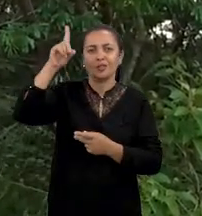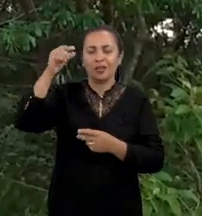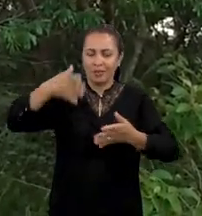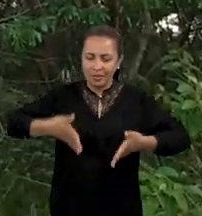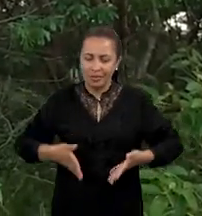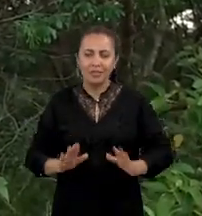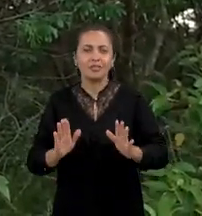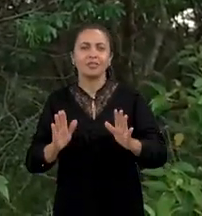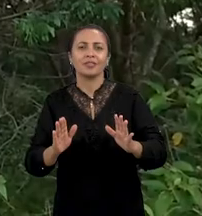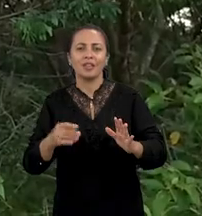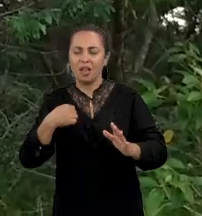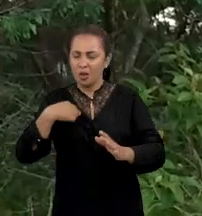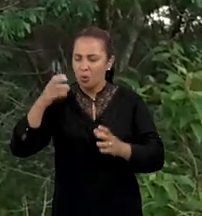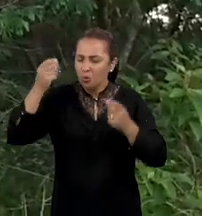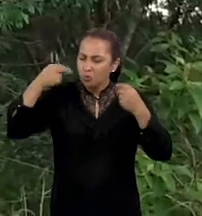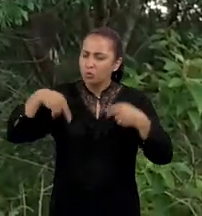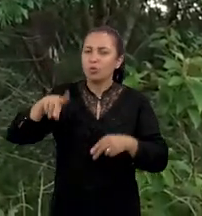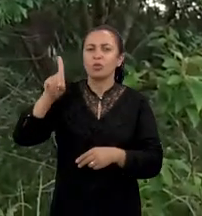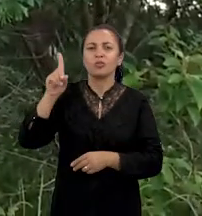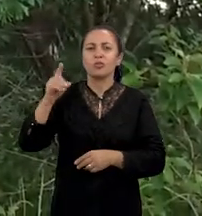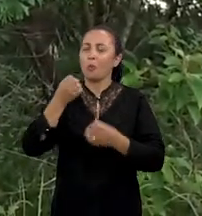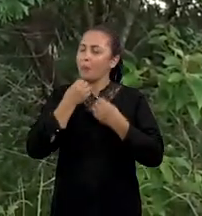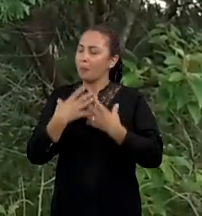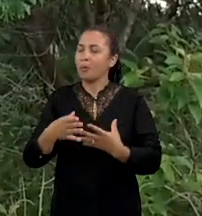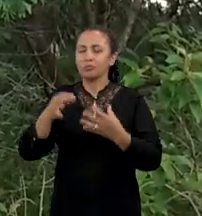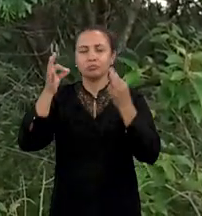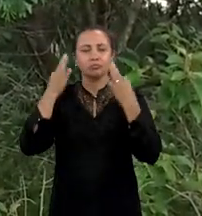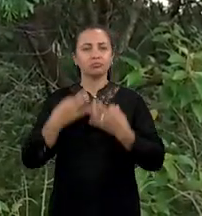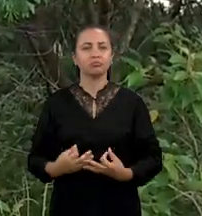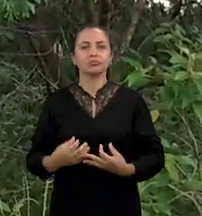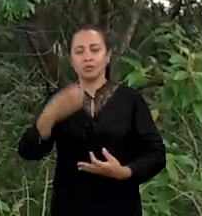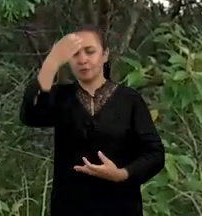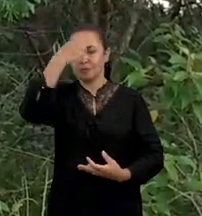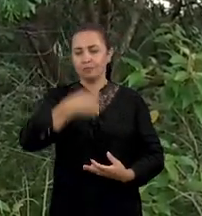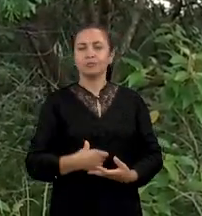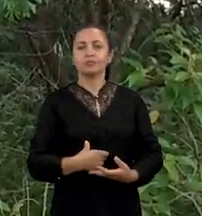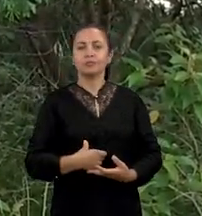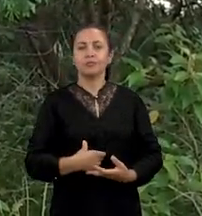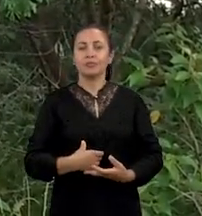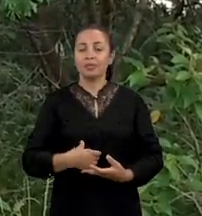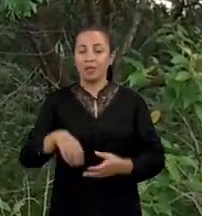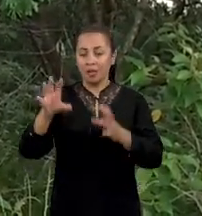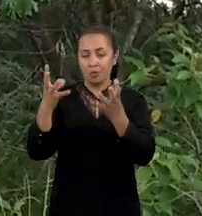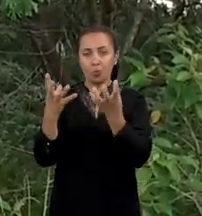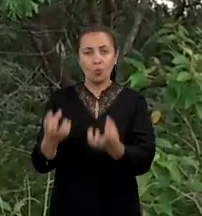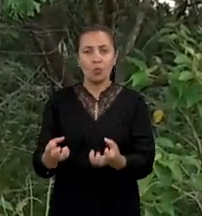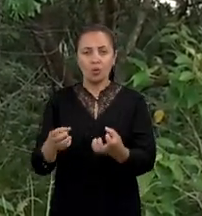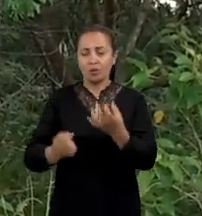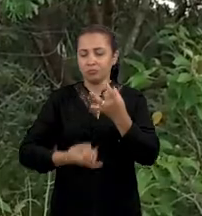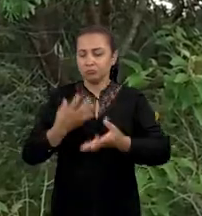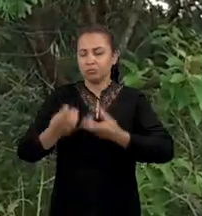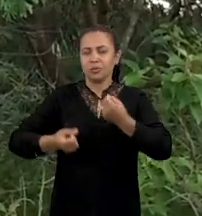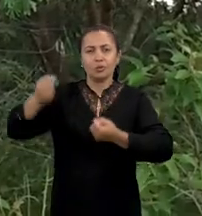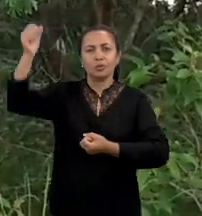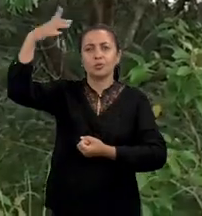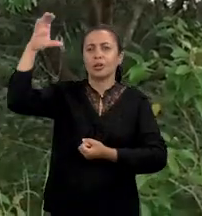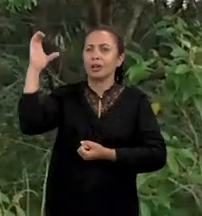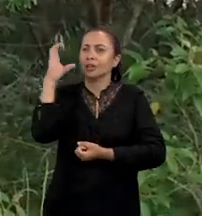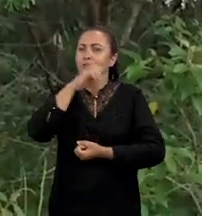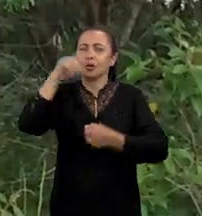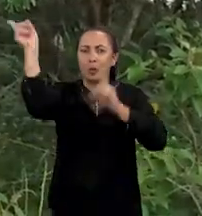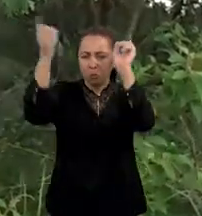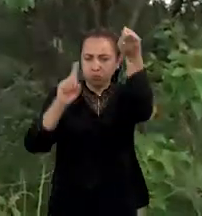Nordeste fui nascido. Sou nordestino assumido, com muita razão de ser. O sertão da poesia, do sol quente que